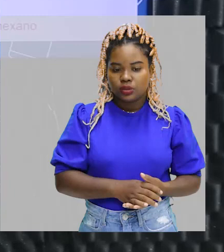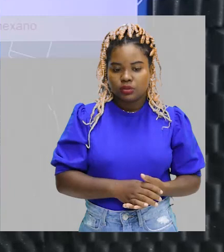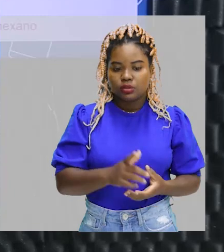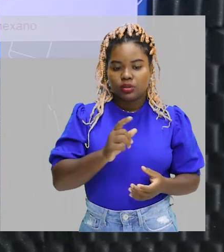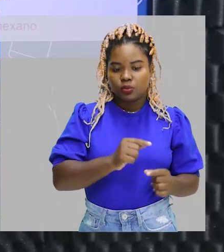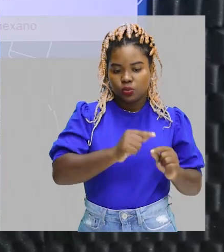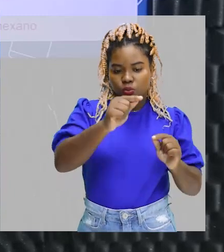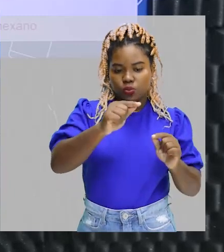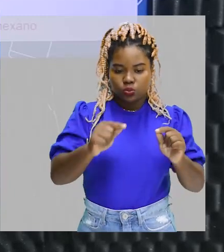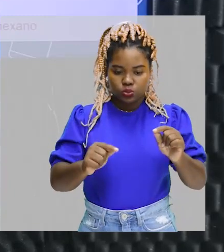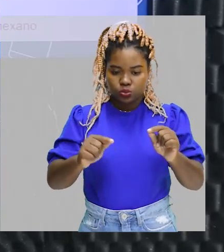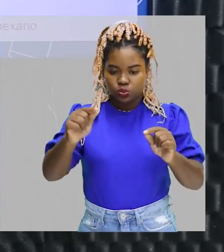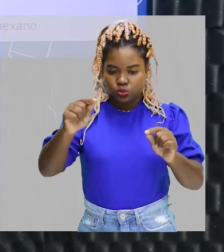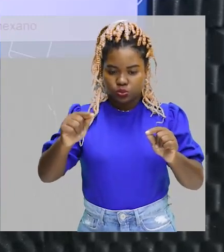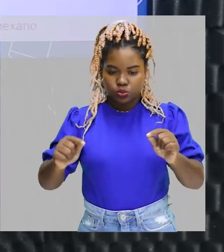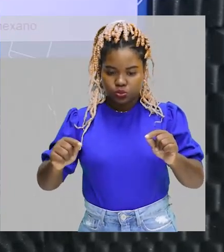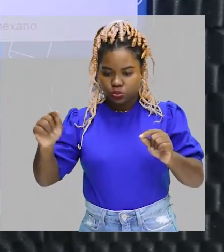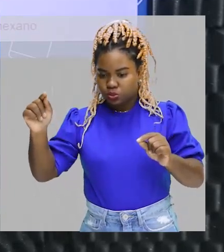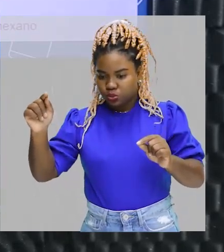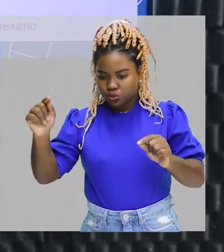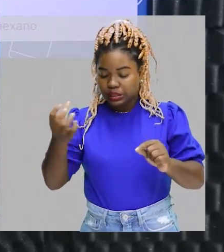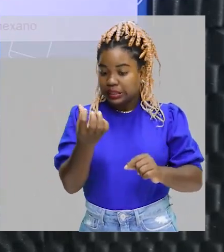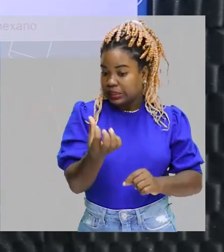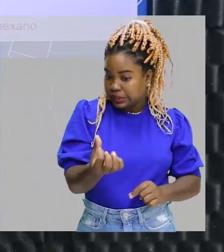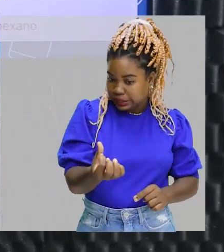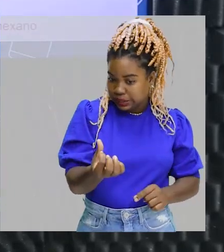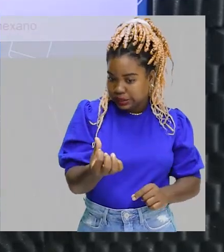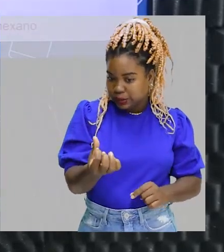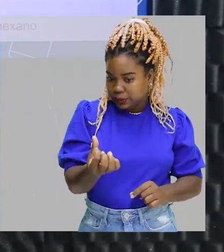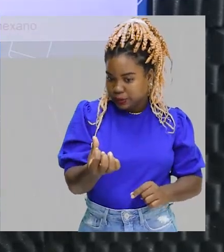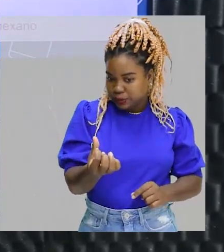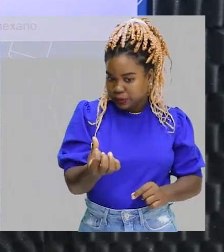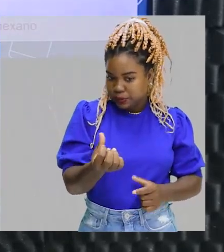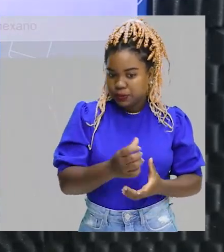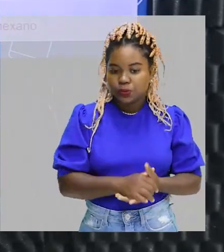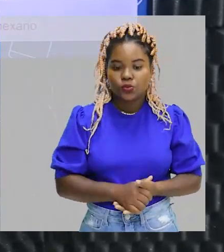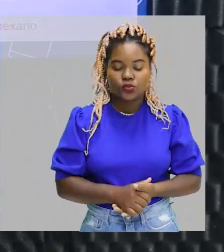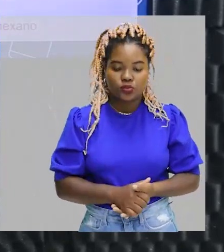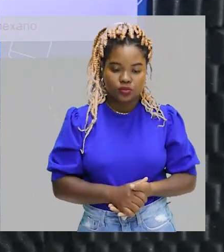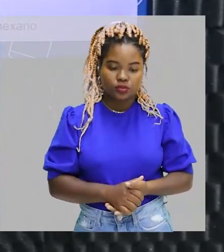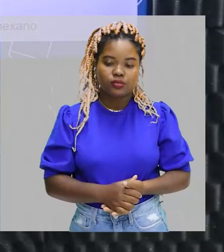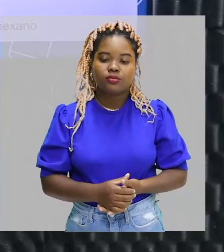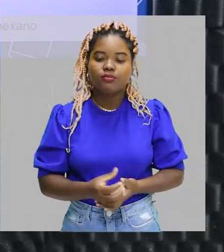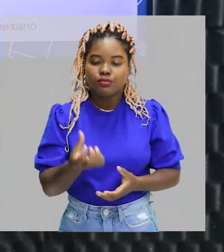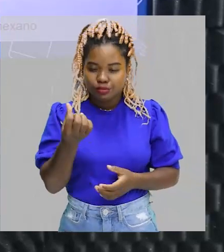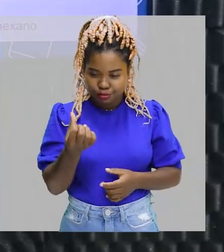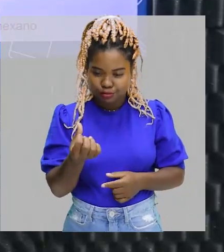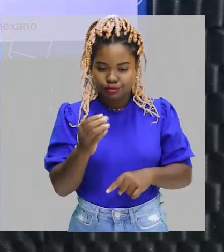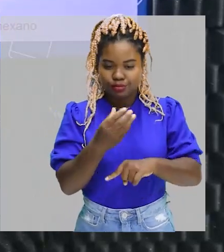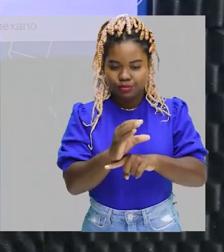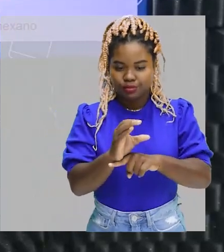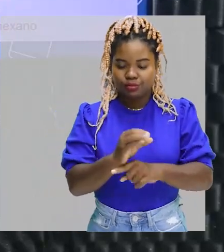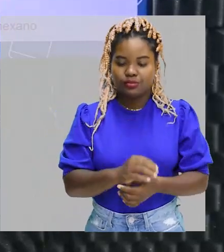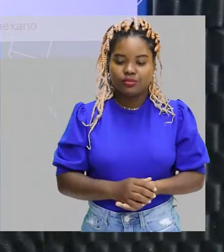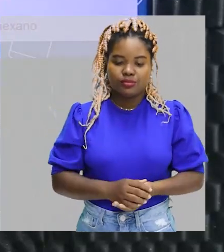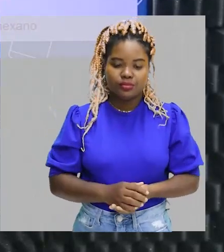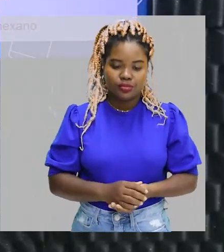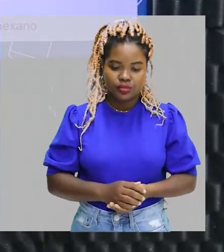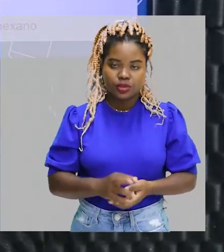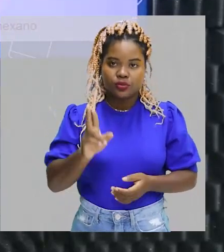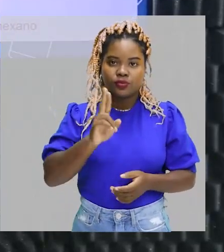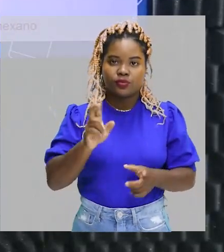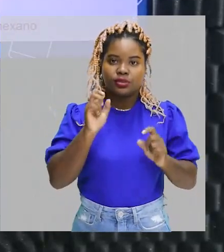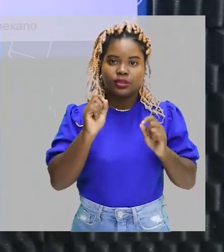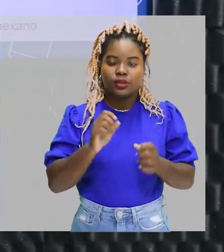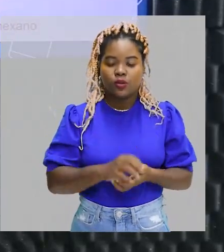dois, três, quatro, cinco, seis. São seis vértices. Beleza? Então, são seis átomos de carbono. Eu vou